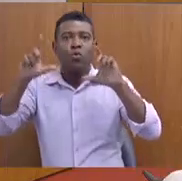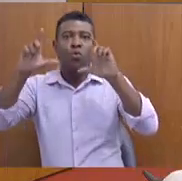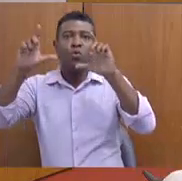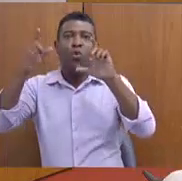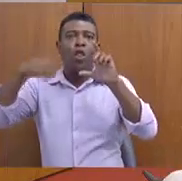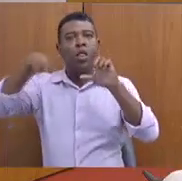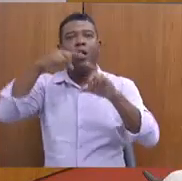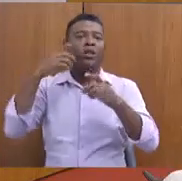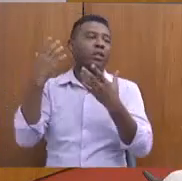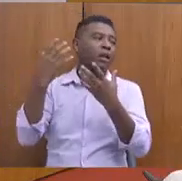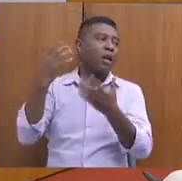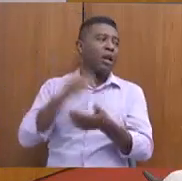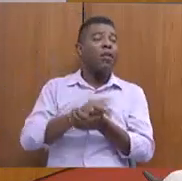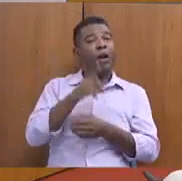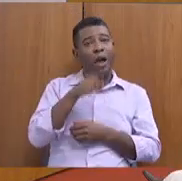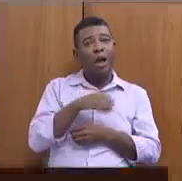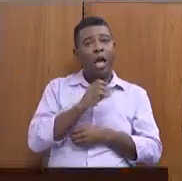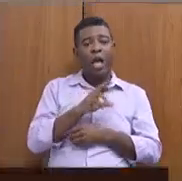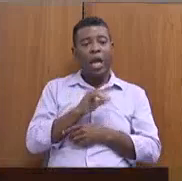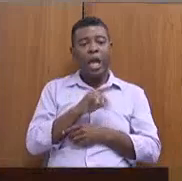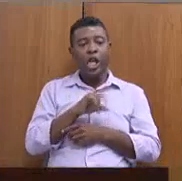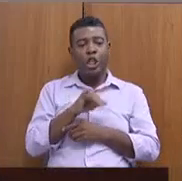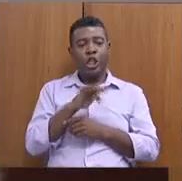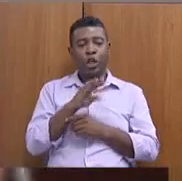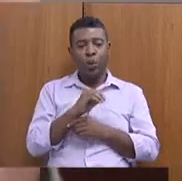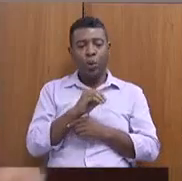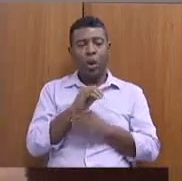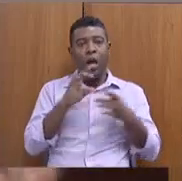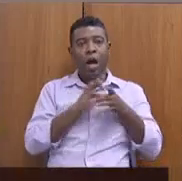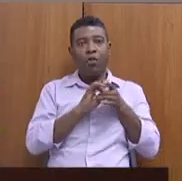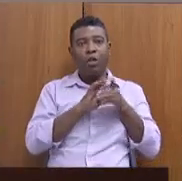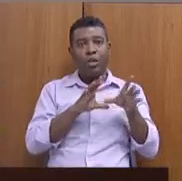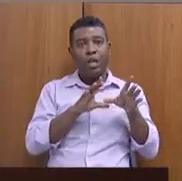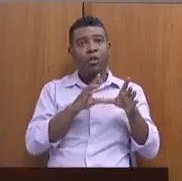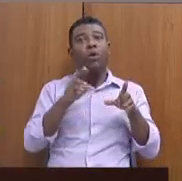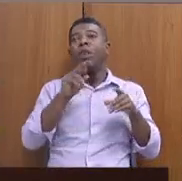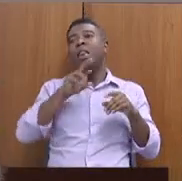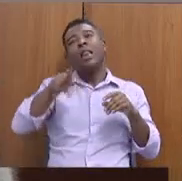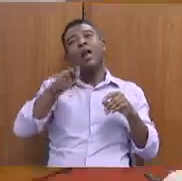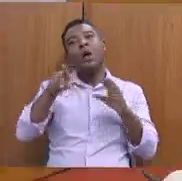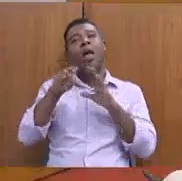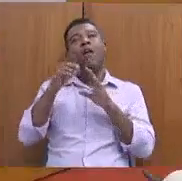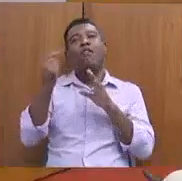para nós, é crédito autorizado, não é valor orçamento aumentado. é o que nós empenhamos mesmo.